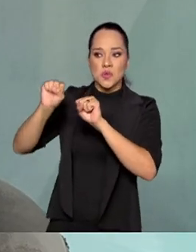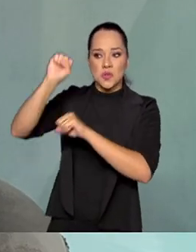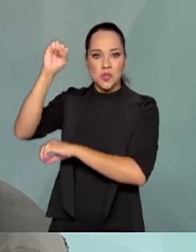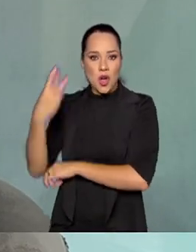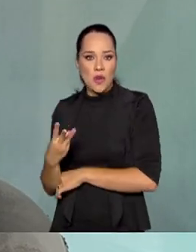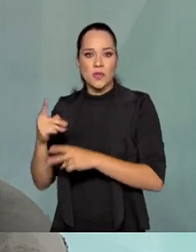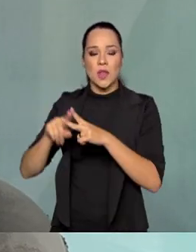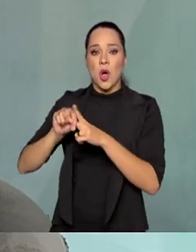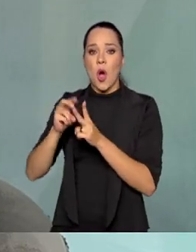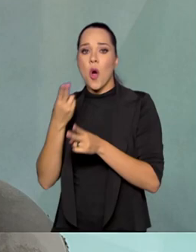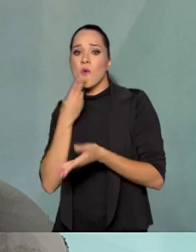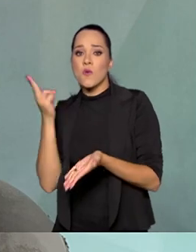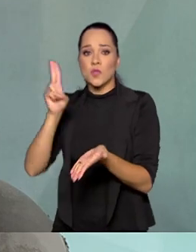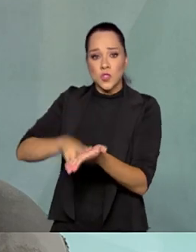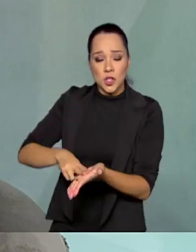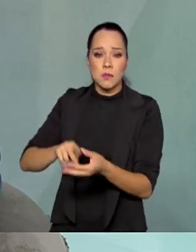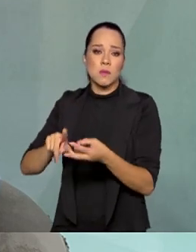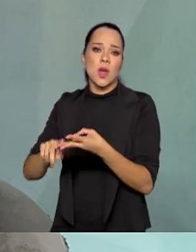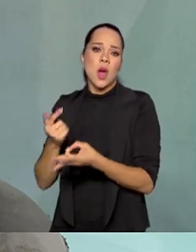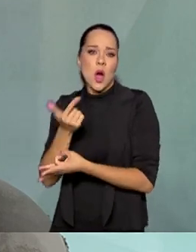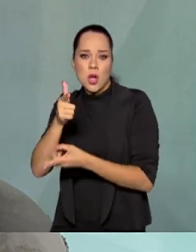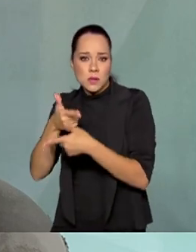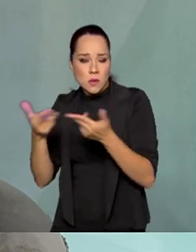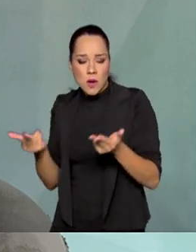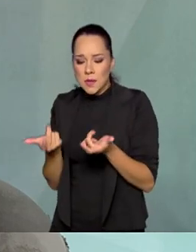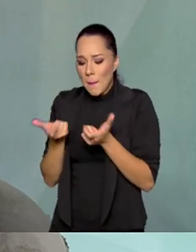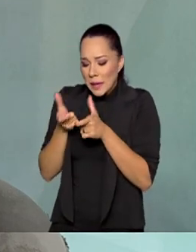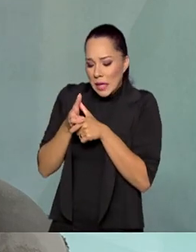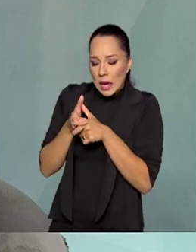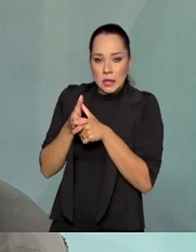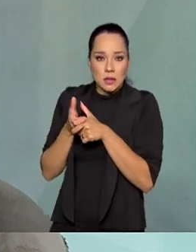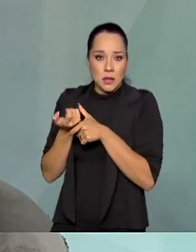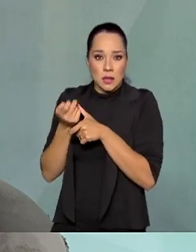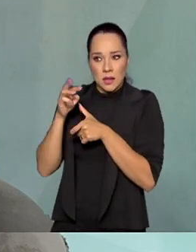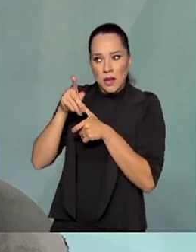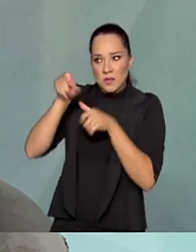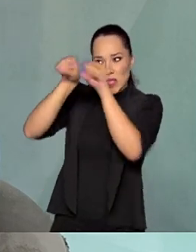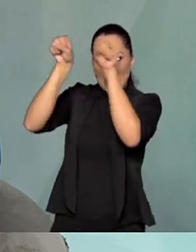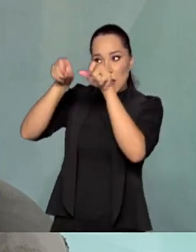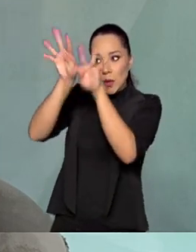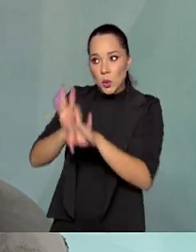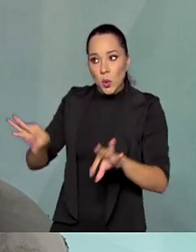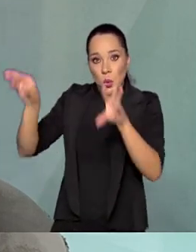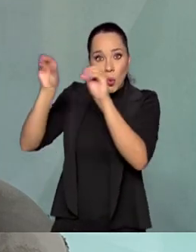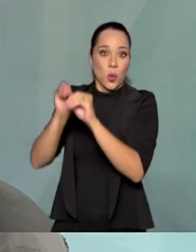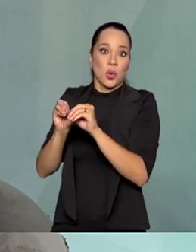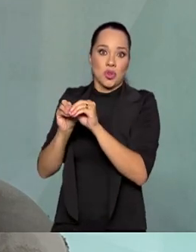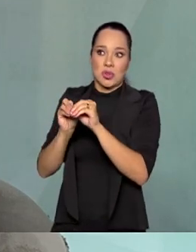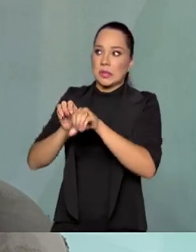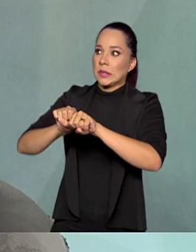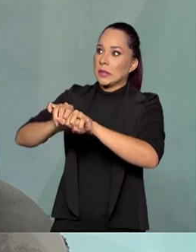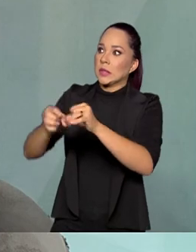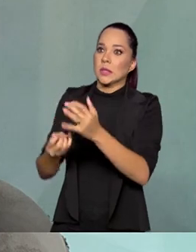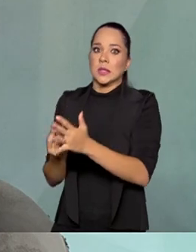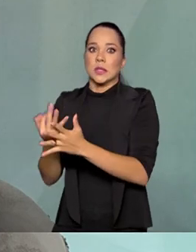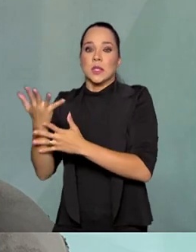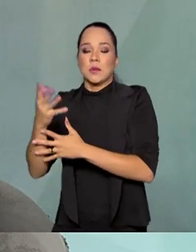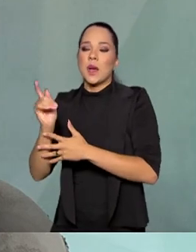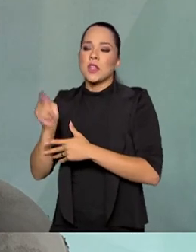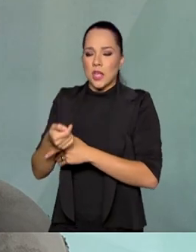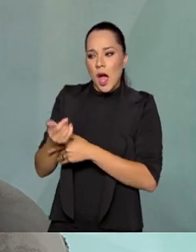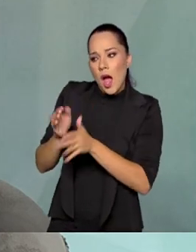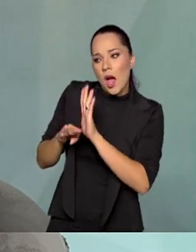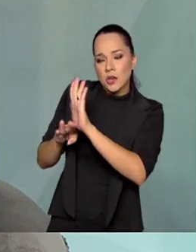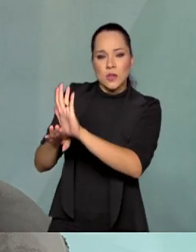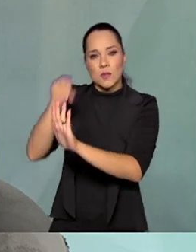seja com chip ou com pequeno componente, que mesmo que ele não abranja o sistema todo e não seja multimilionário, ele já permita